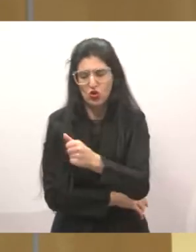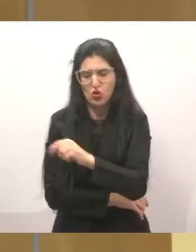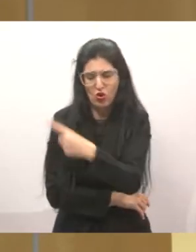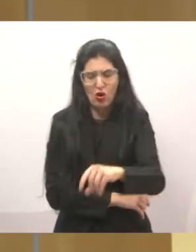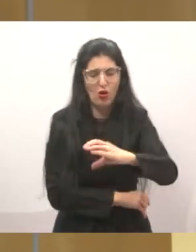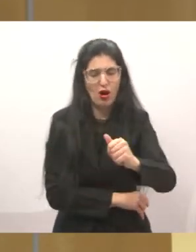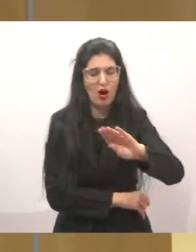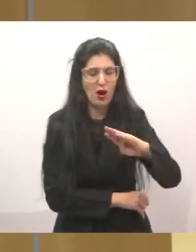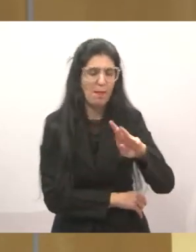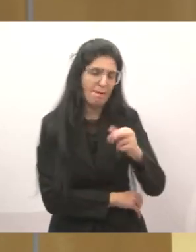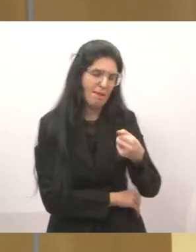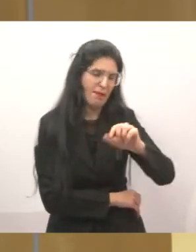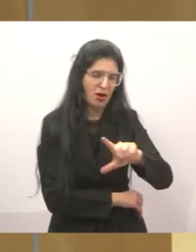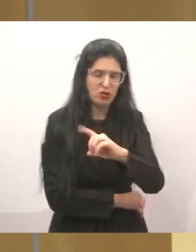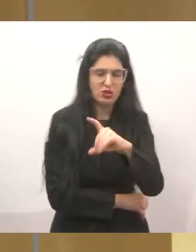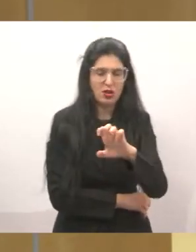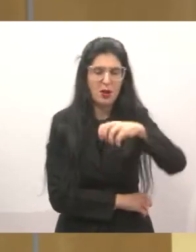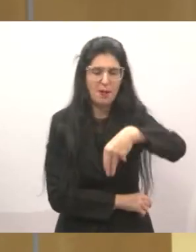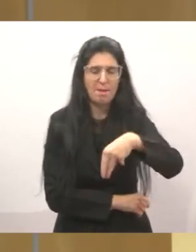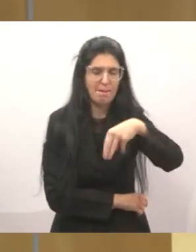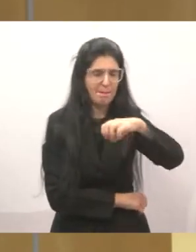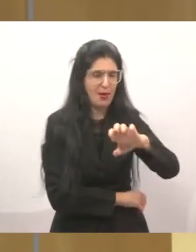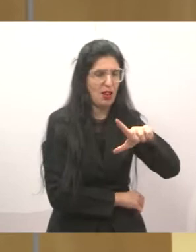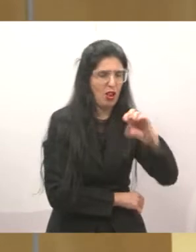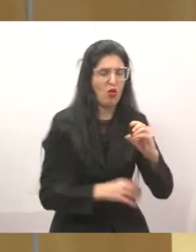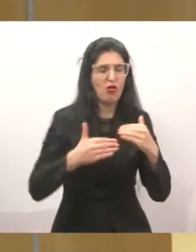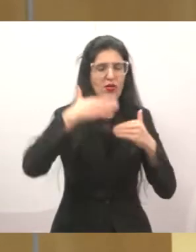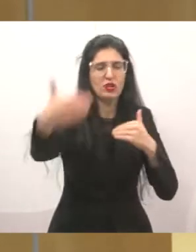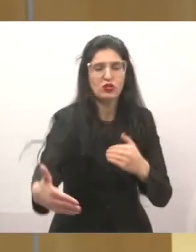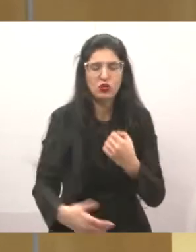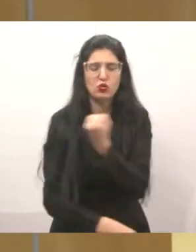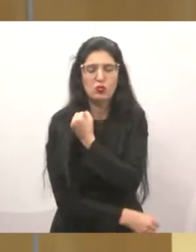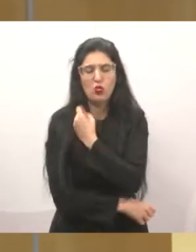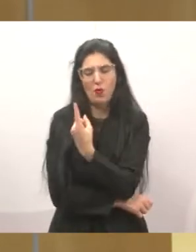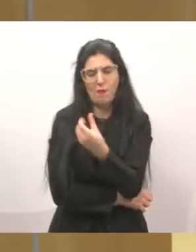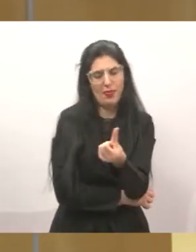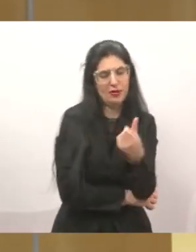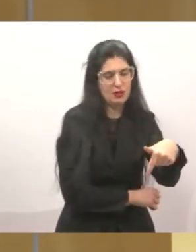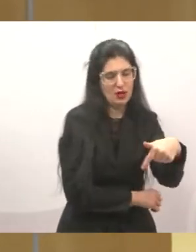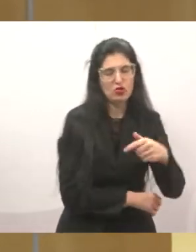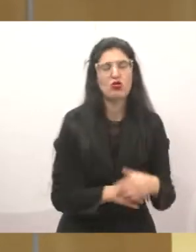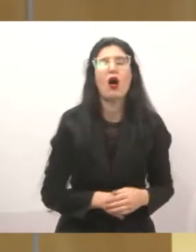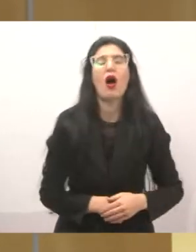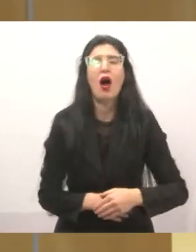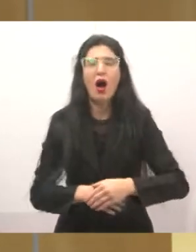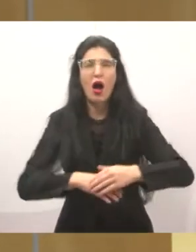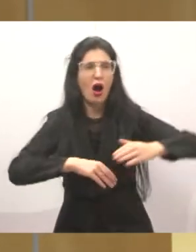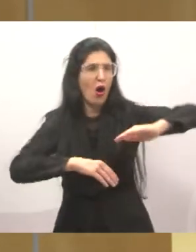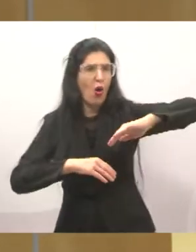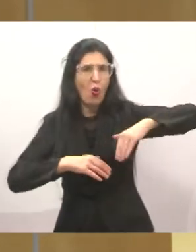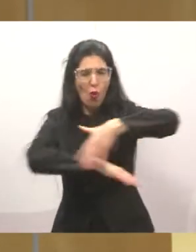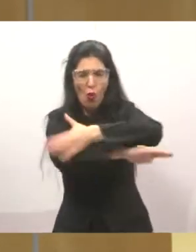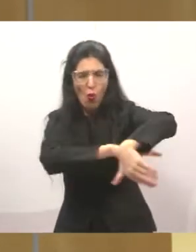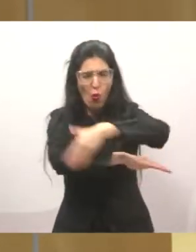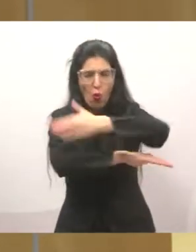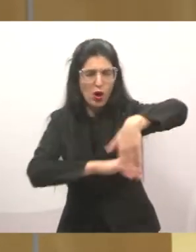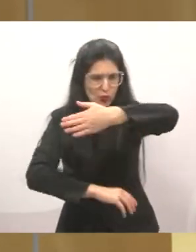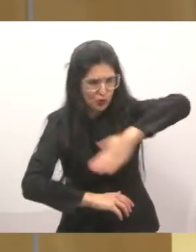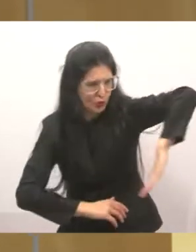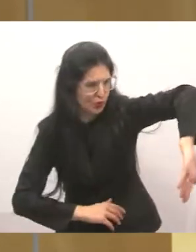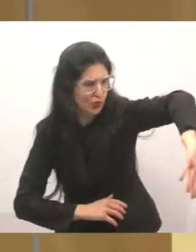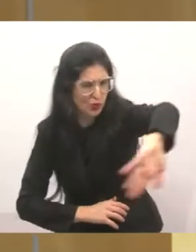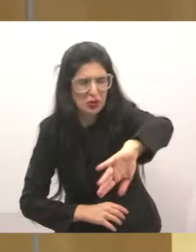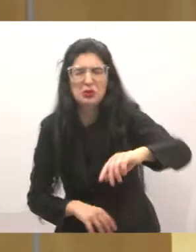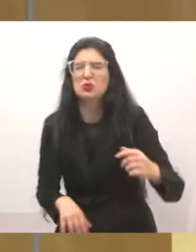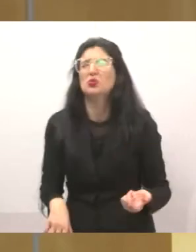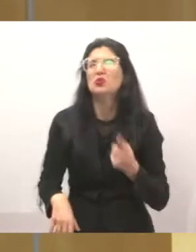Melo, né? Em frente ao número 167. Lá é uma rua sem saída e a sujeira ali está muito grande. Então, gente faz aqui